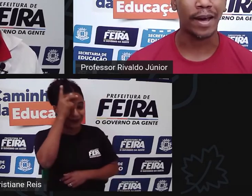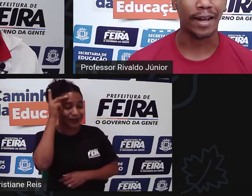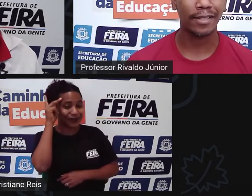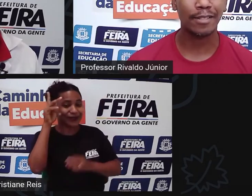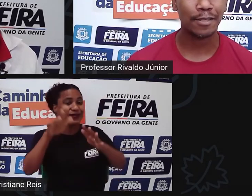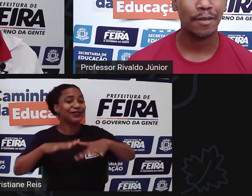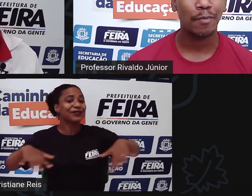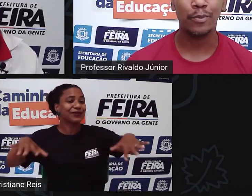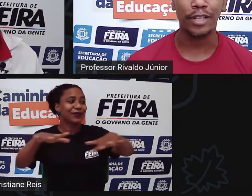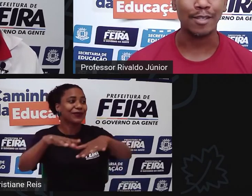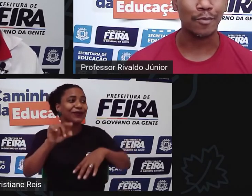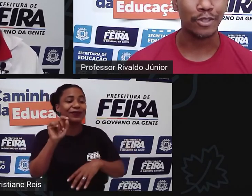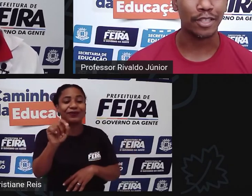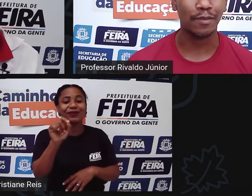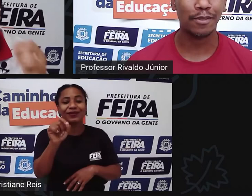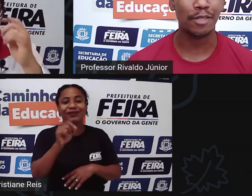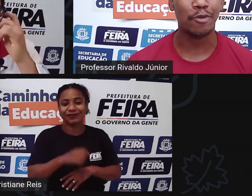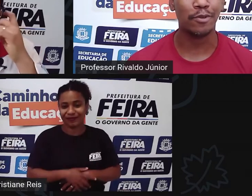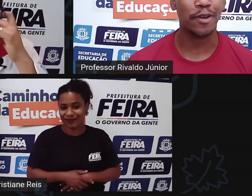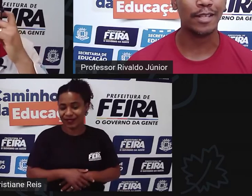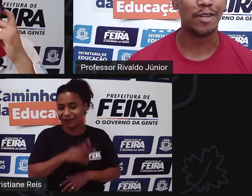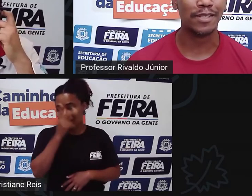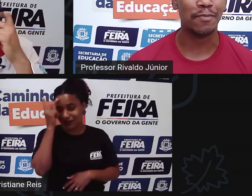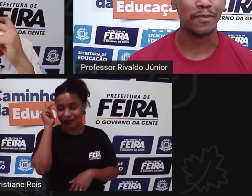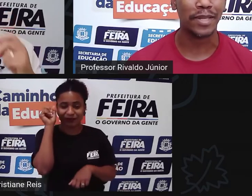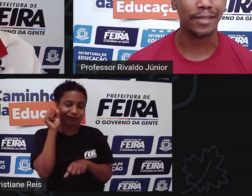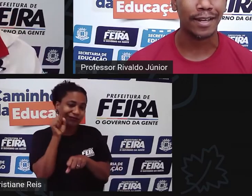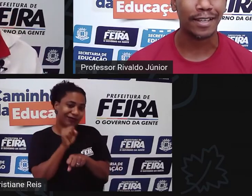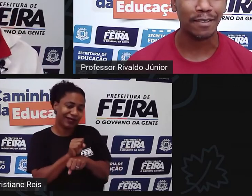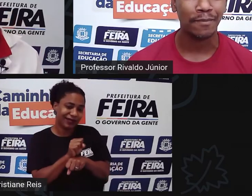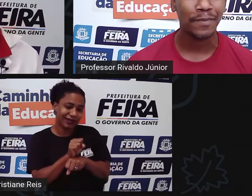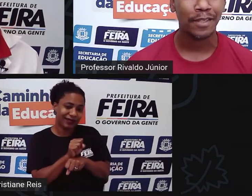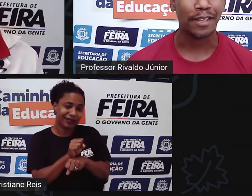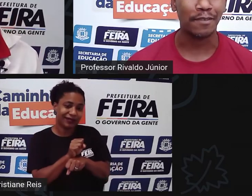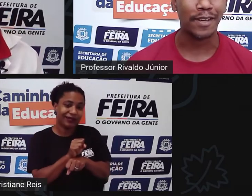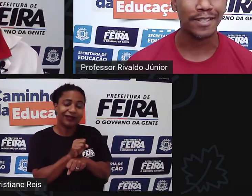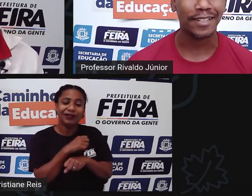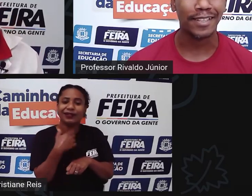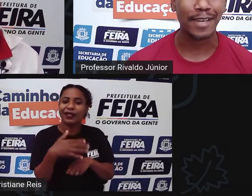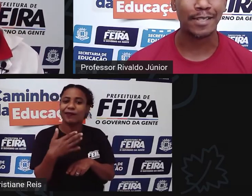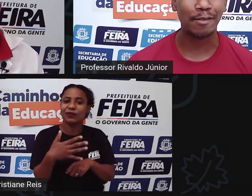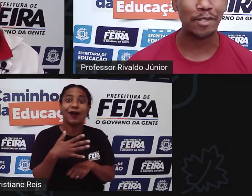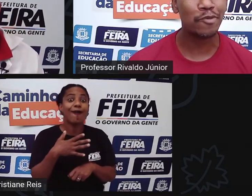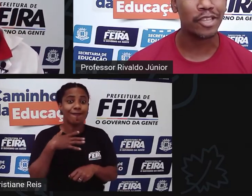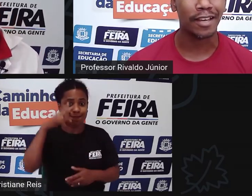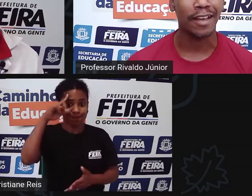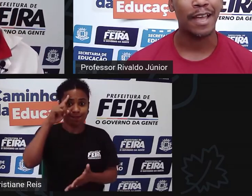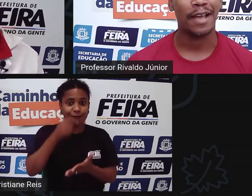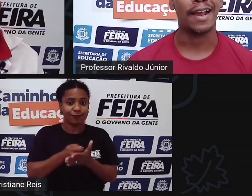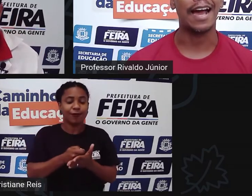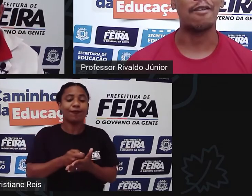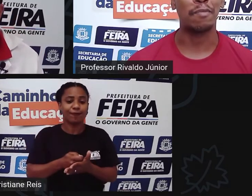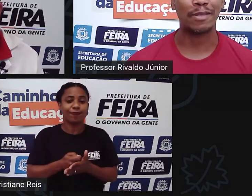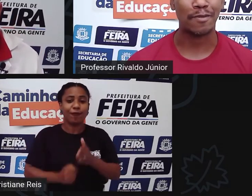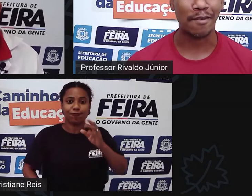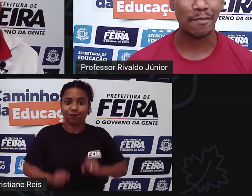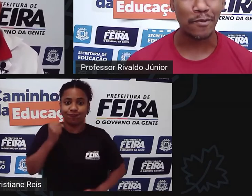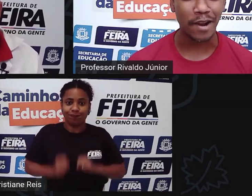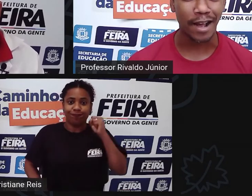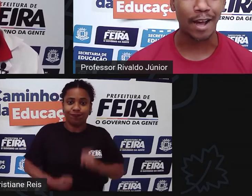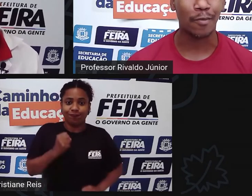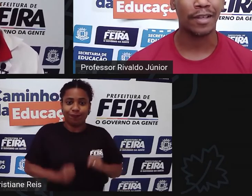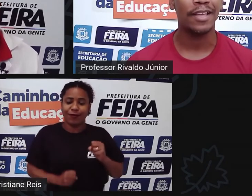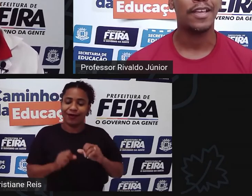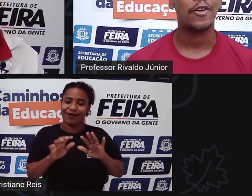paradas por ns motivos e quando resolvem se movimentar querem fazer 10 anos e um dia calma pessoal